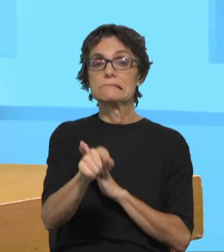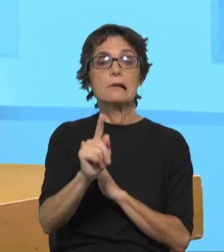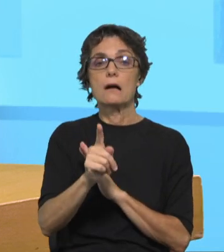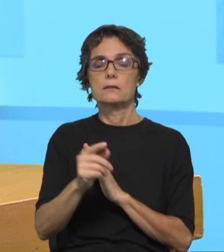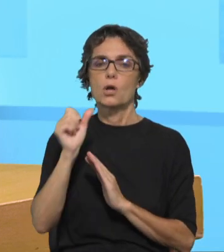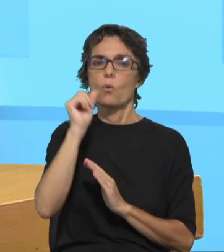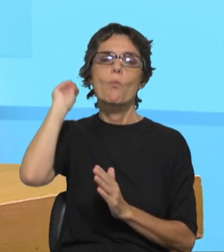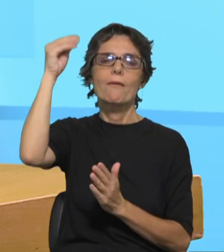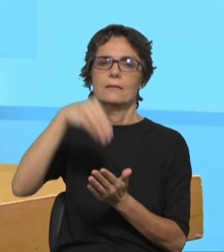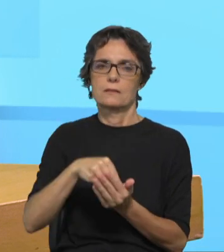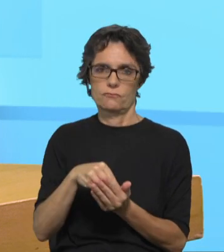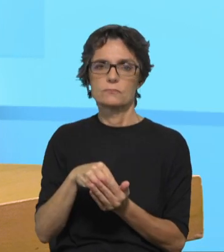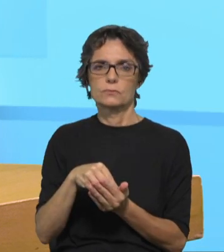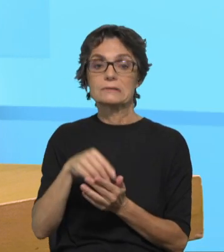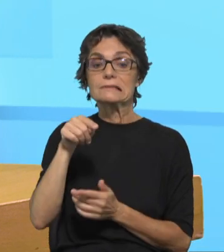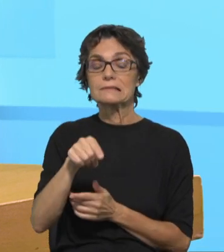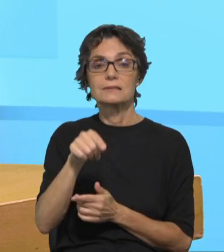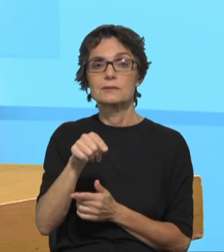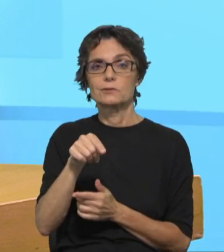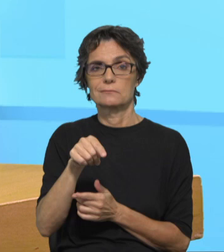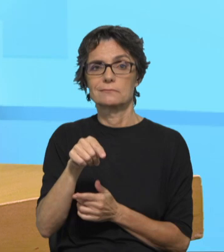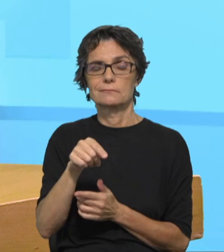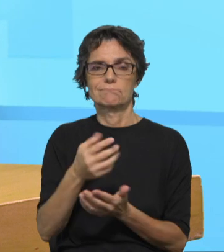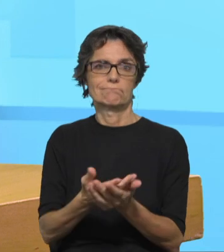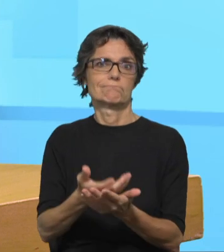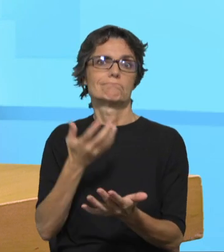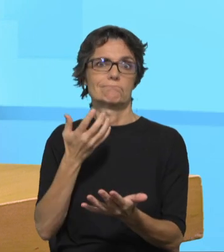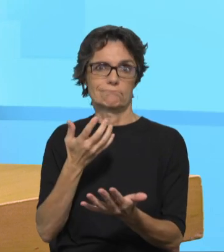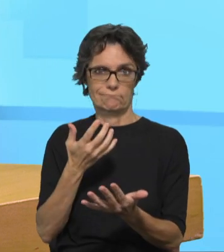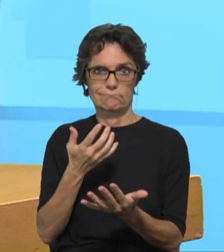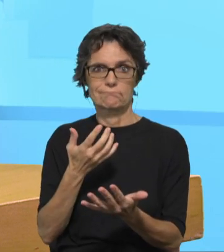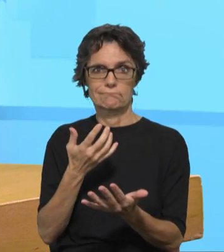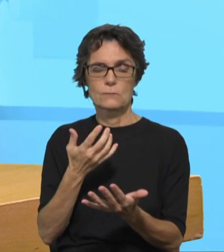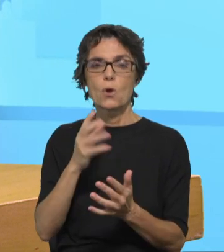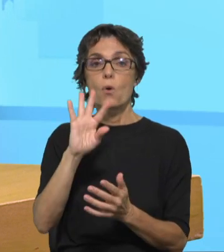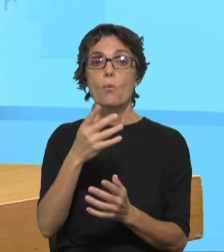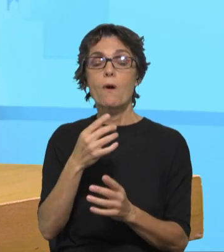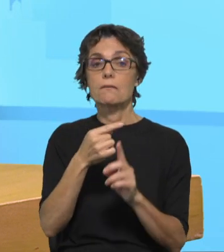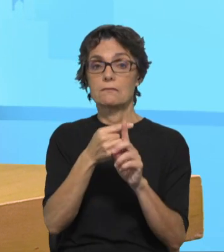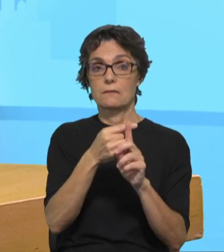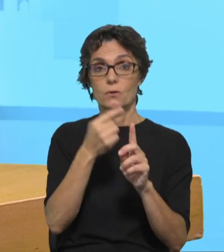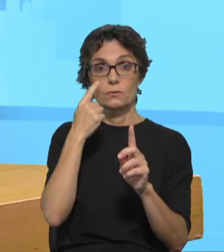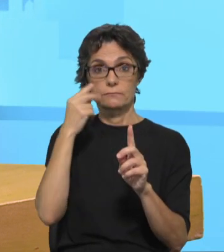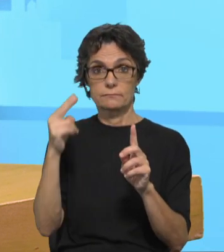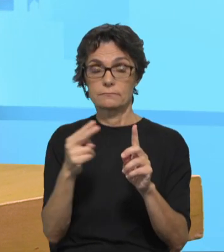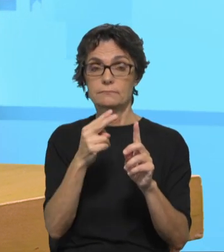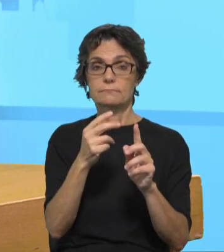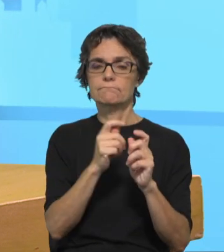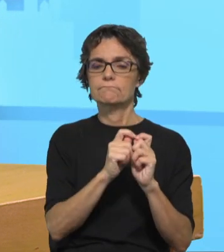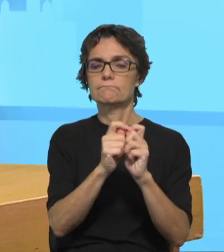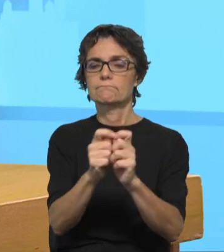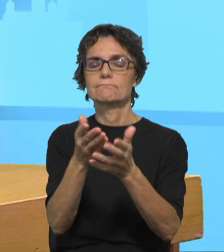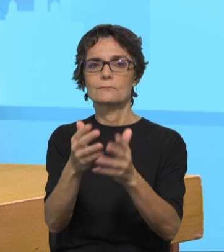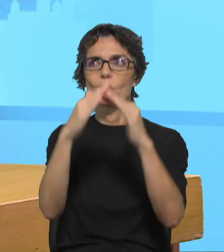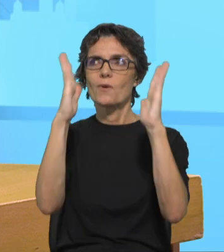o rito do acolhimento marca isso, não é? O assinalar com o sinal da cruz diz, olha para isto, isto agora passa a ser a tua